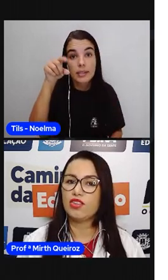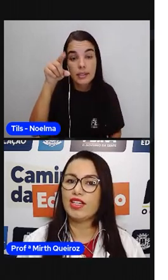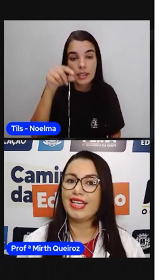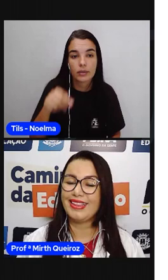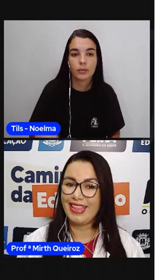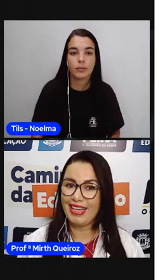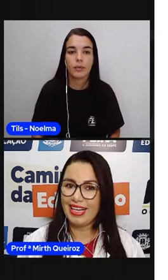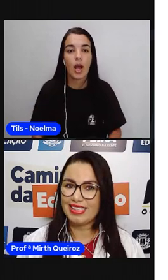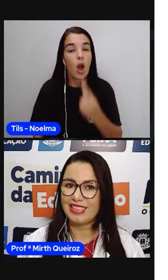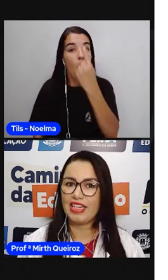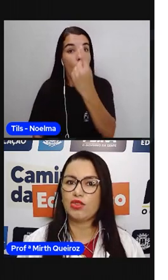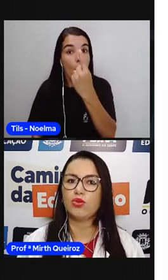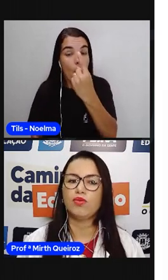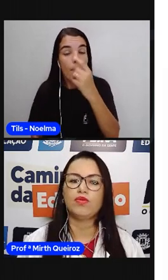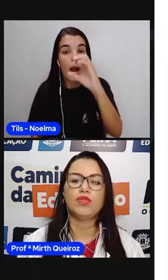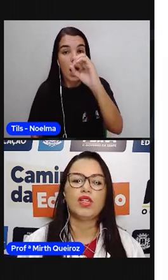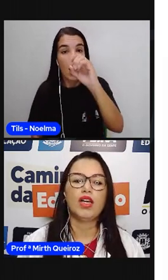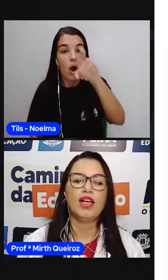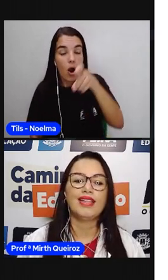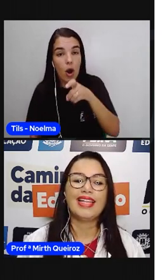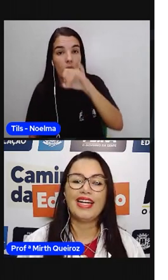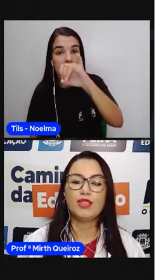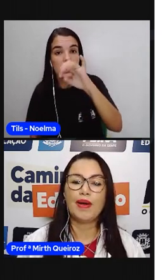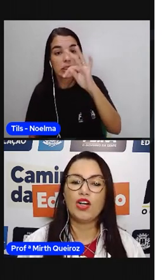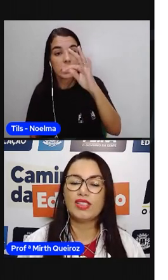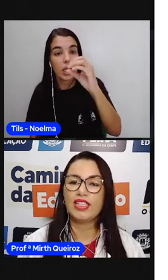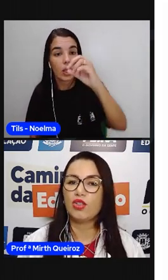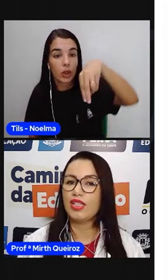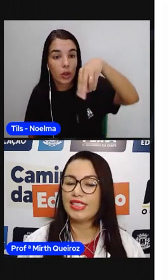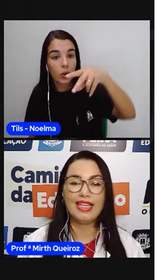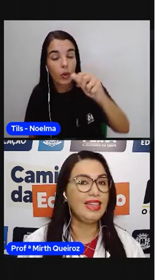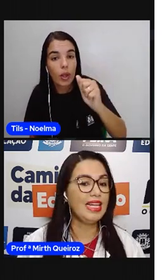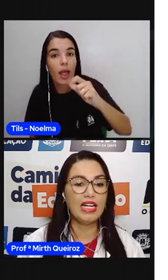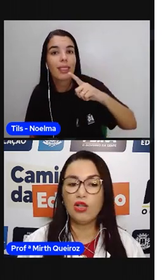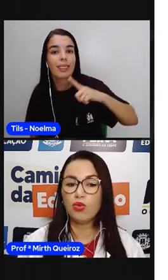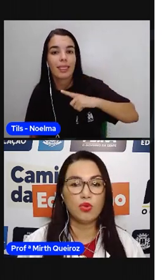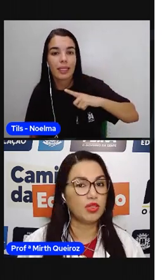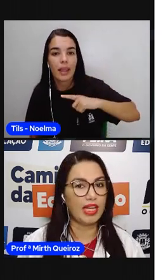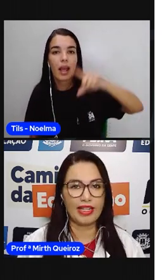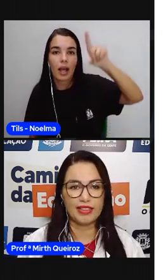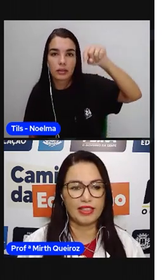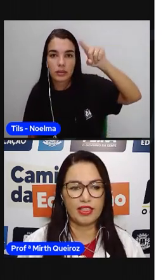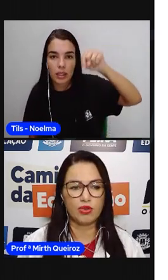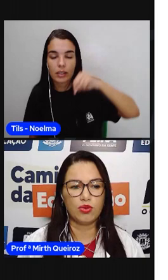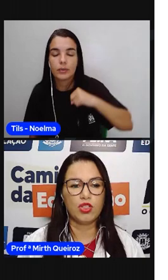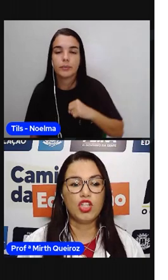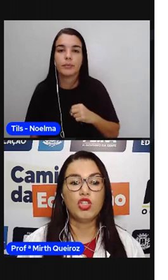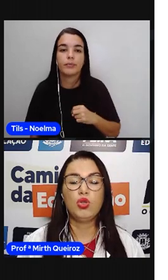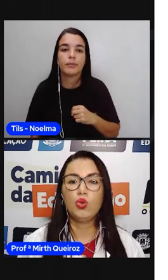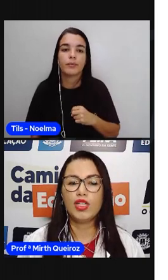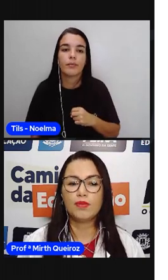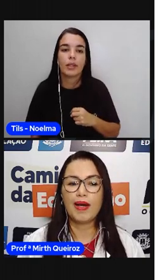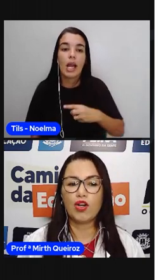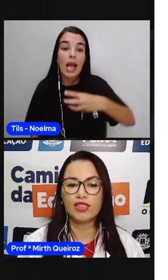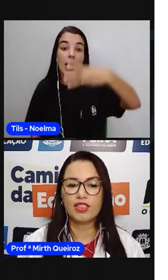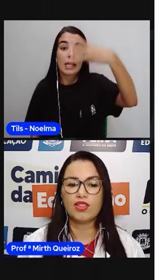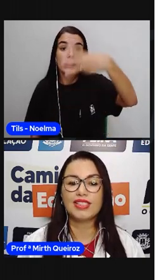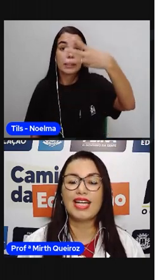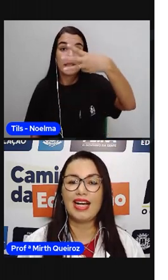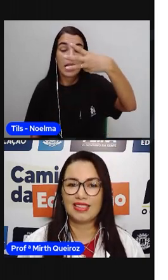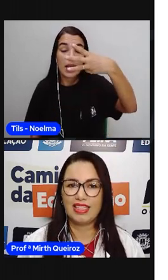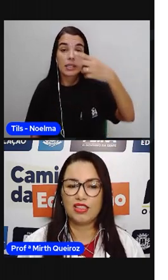oxítona que tem acento, três paroxítonas que não têm acento, duas paroxítonas